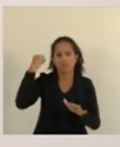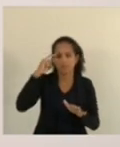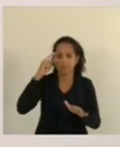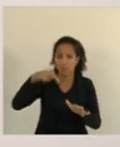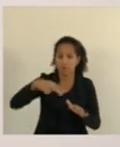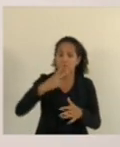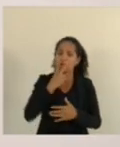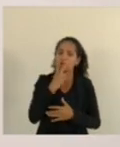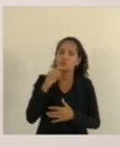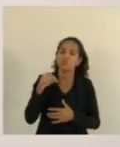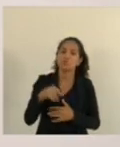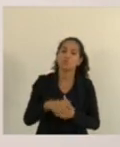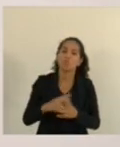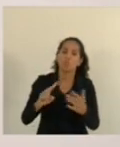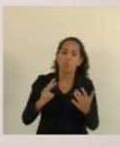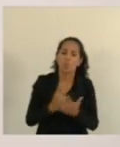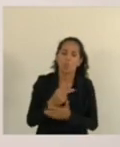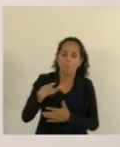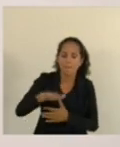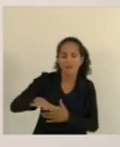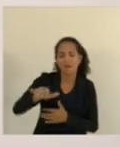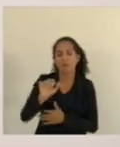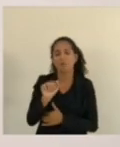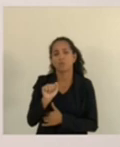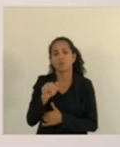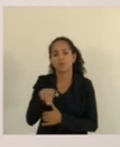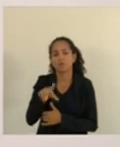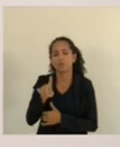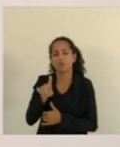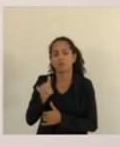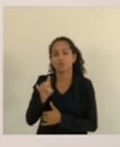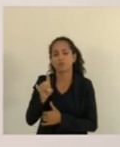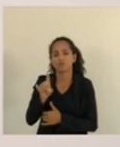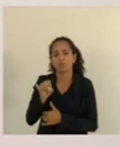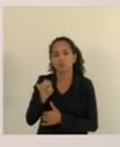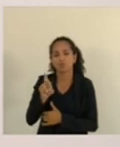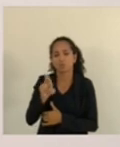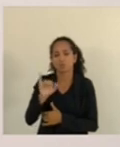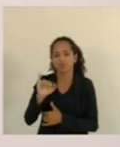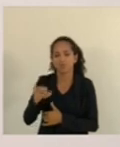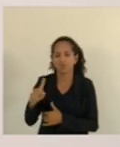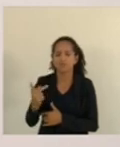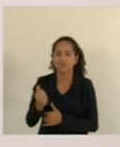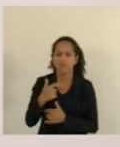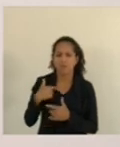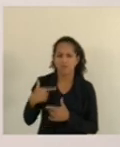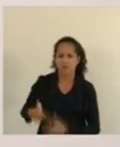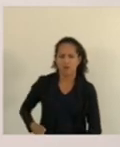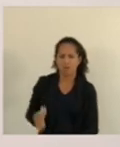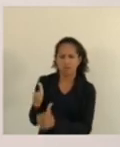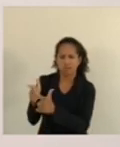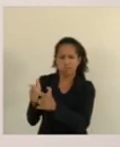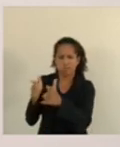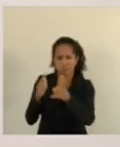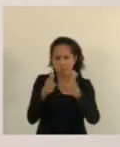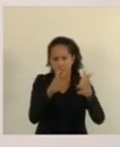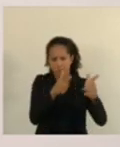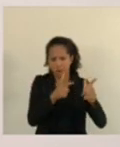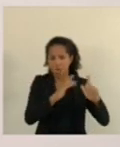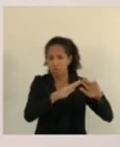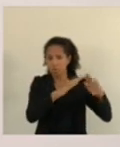a situação sobretudo no bairro Andorinhas ali com tiroteio que inclusive alvejou a escola